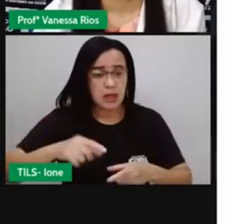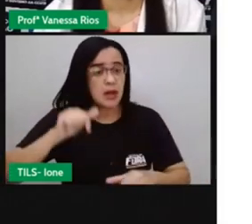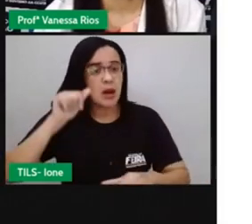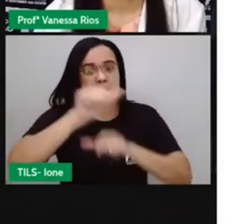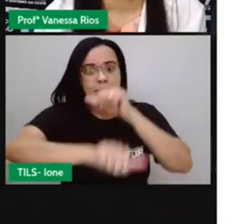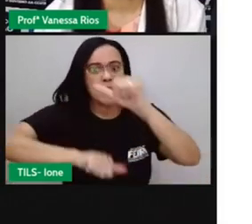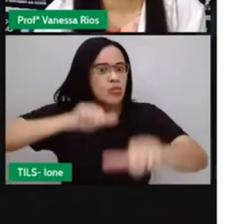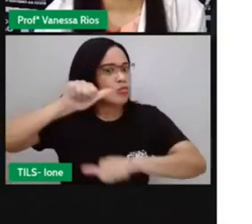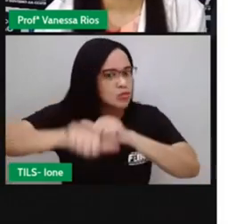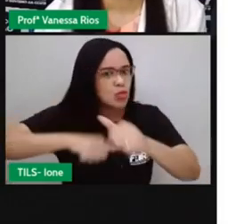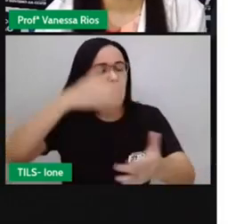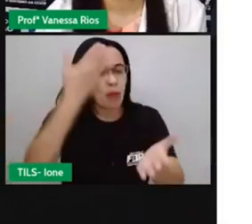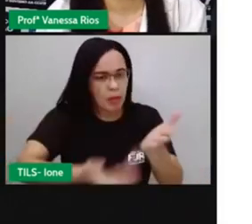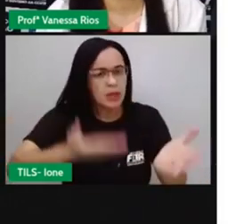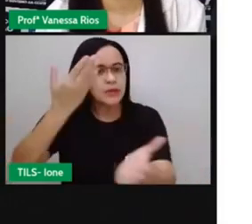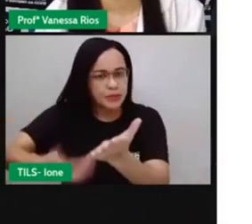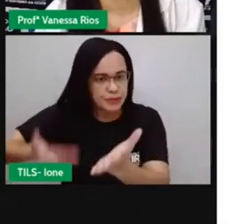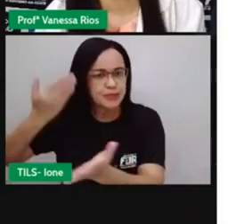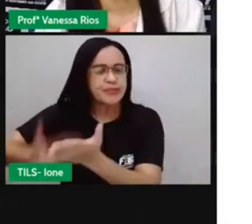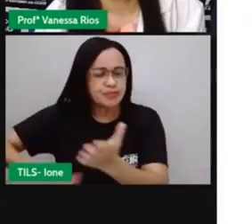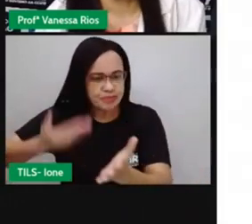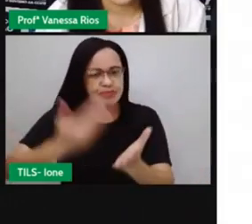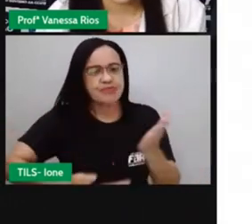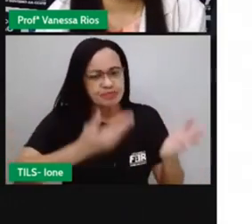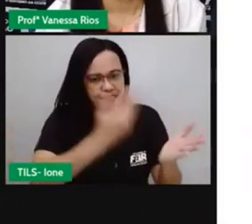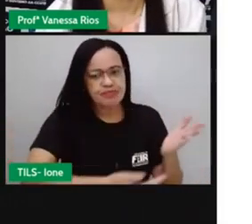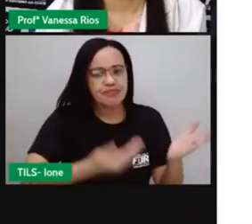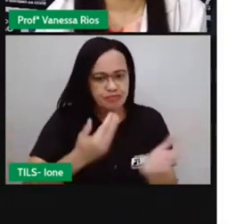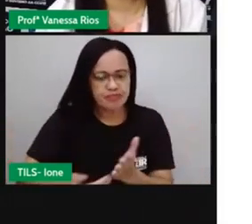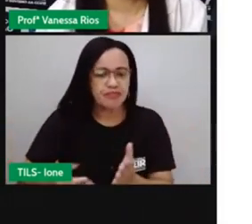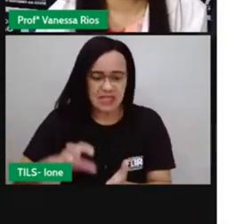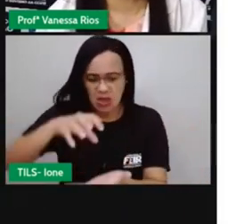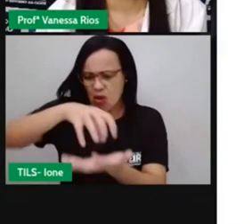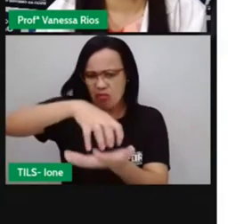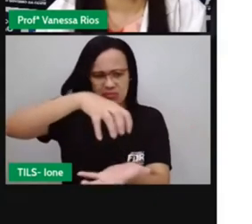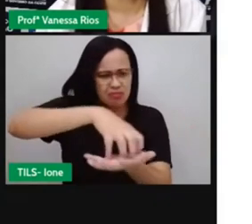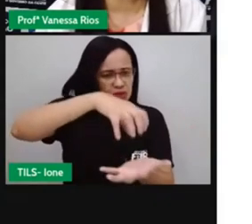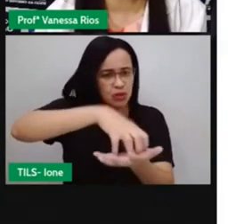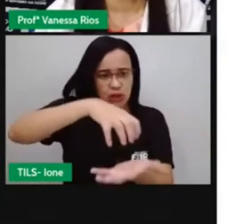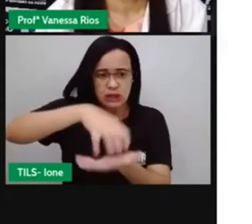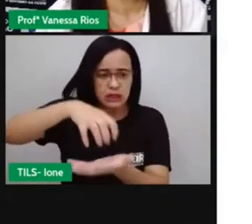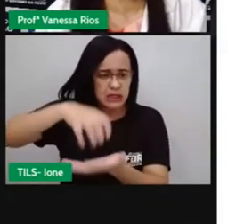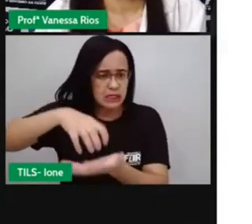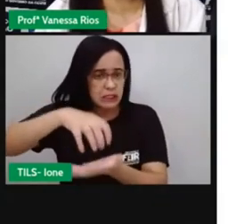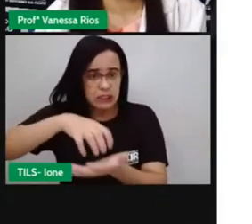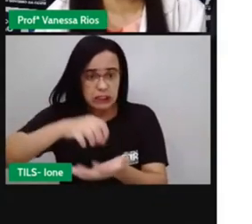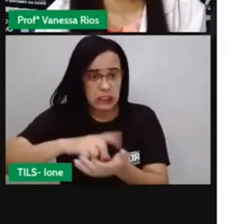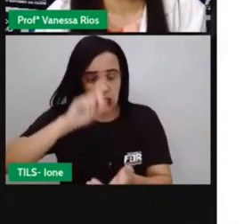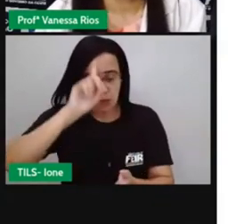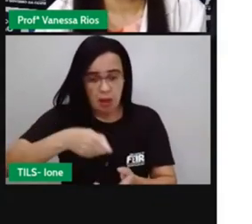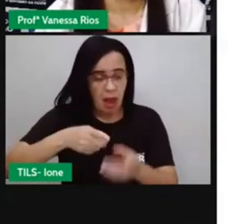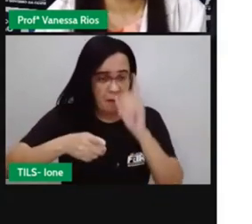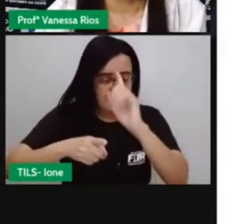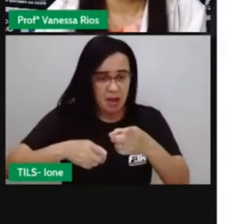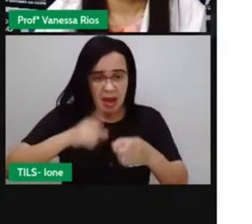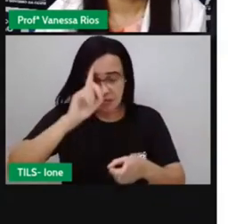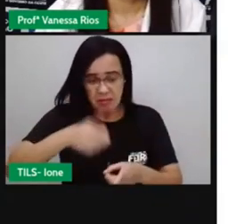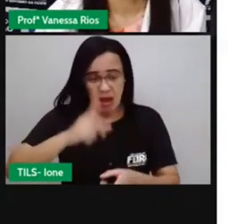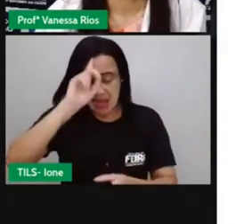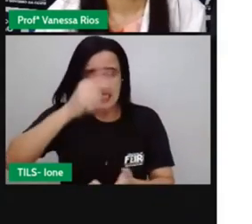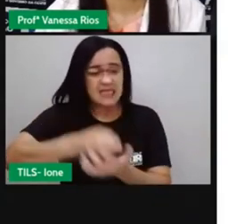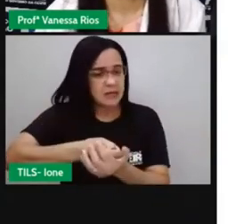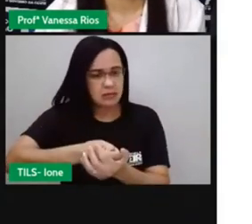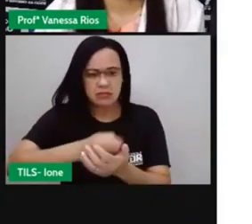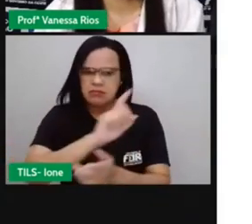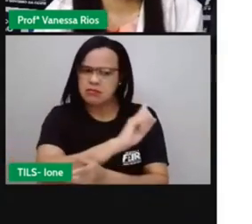igreja passou a... deixou de ser o centro, né, de muitas decisões. E o presidencialismo tornou-se,